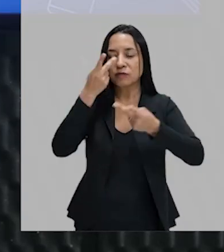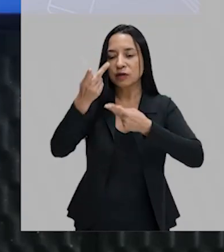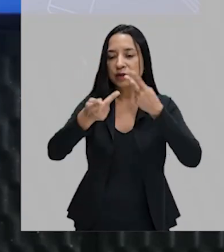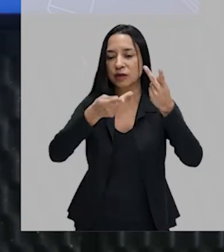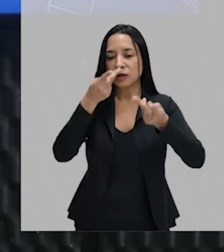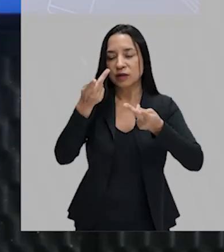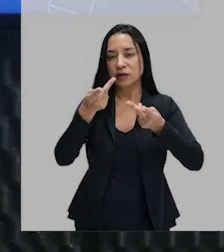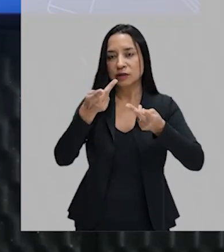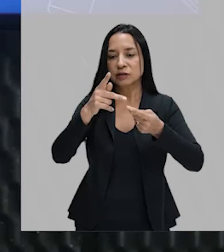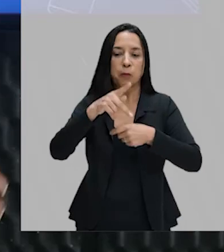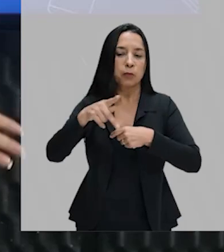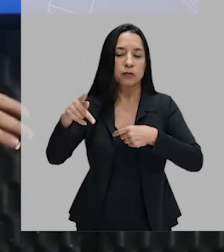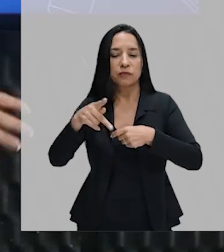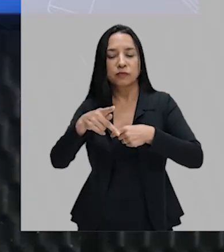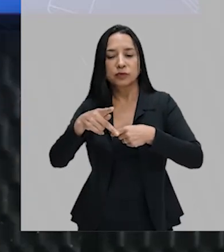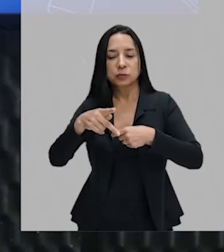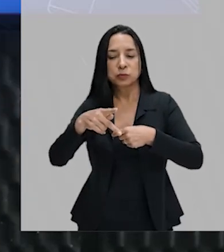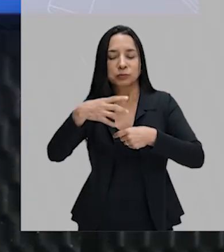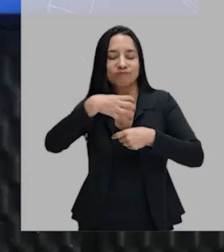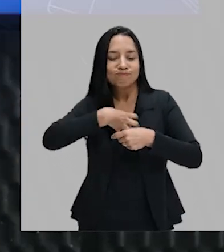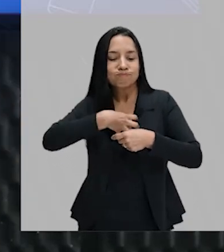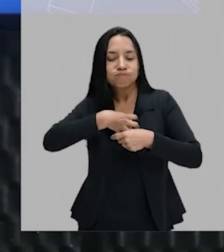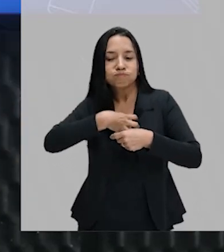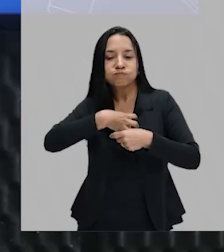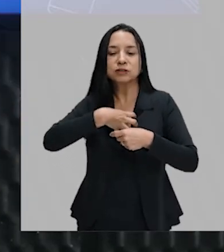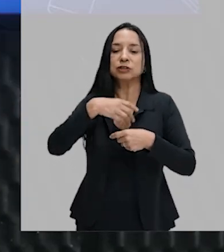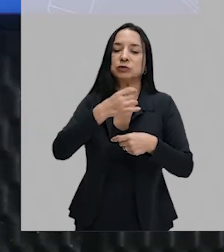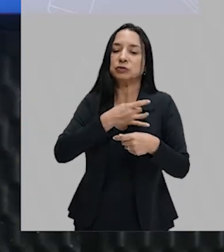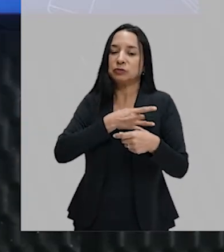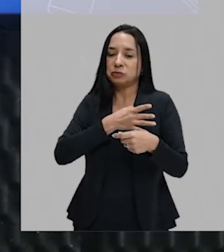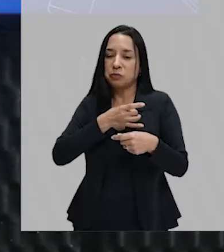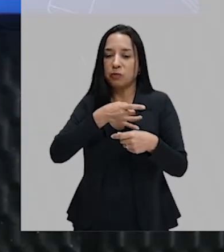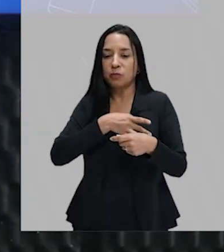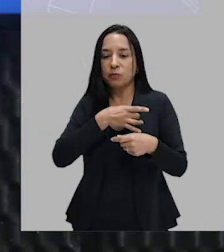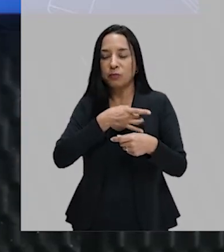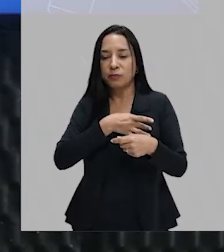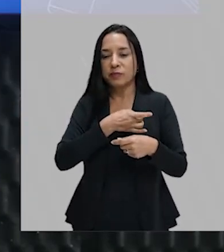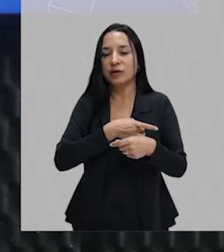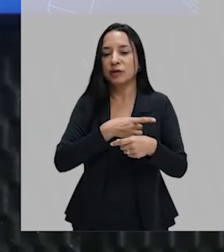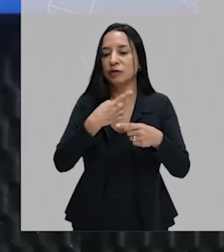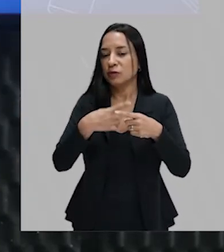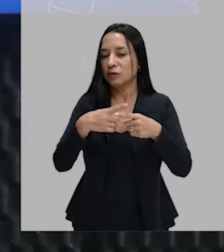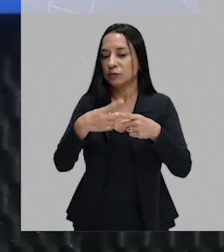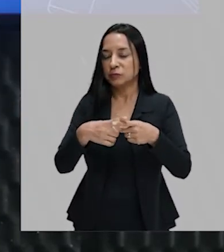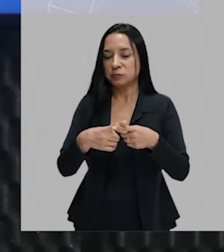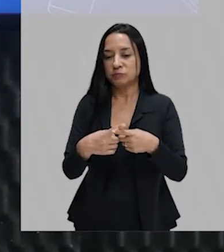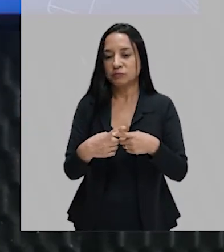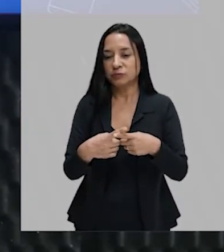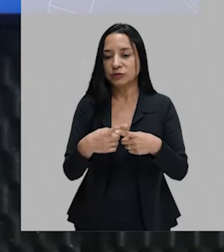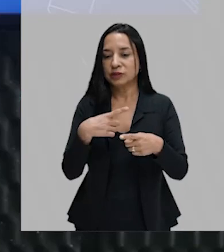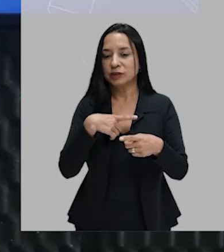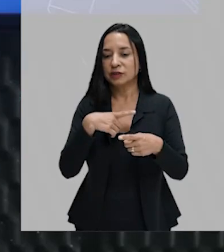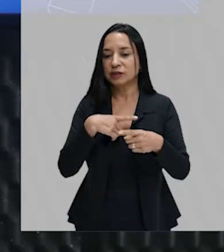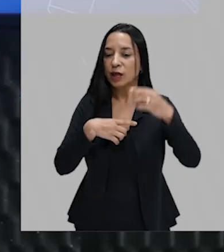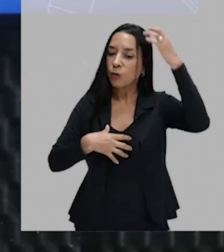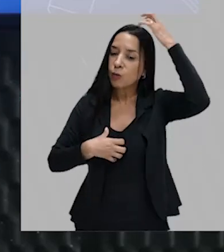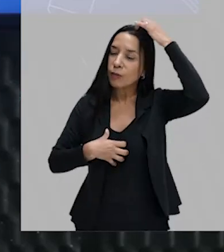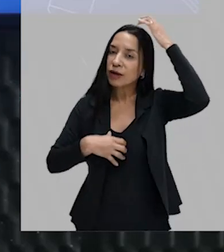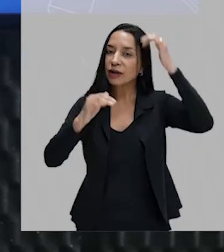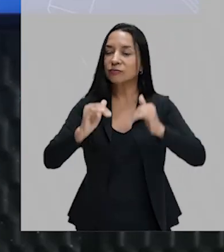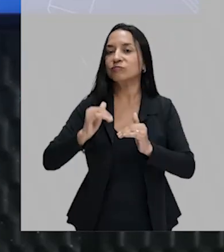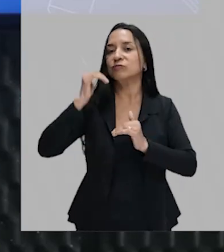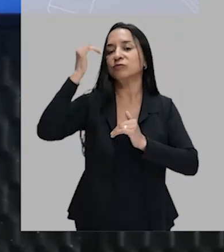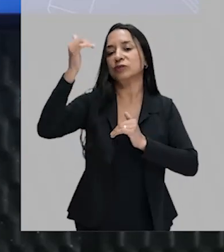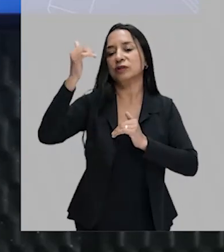sentido medo da mula sem cabeça, de ter sentido medo porque tinha um gorila grande que hoje, depois de já bem